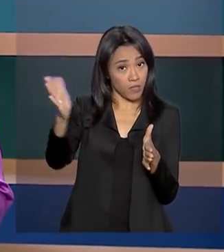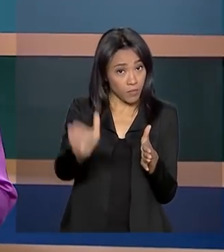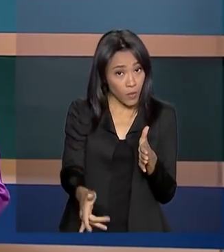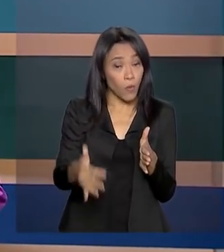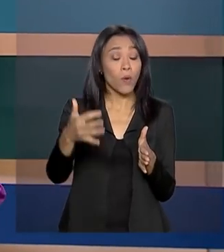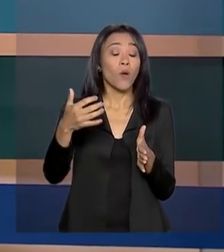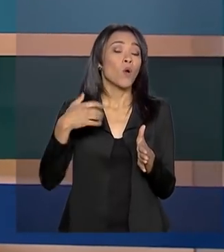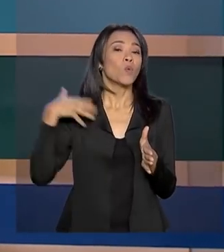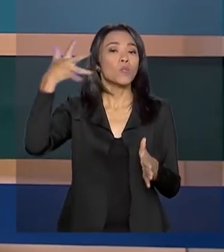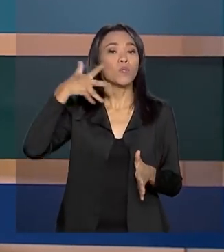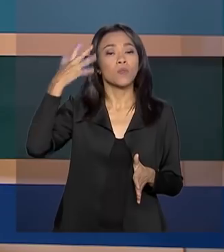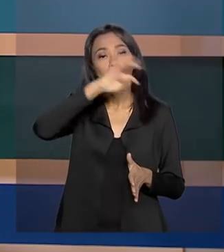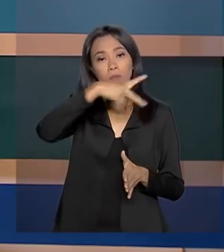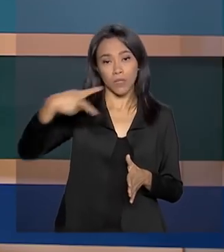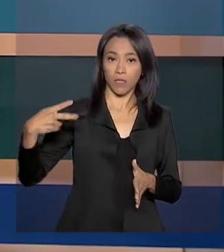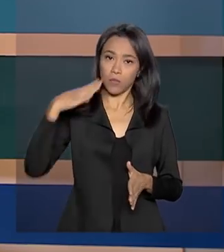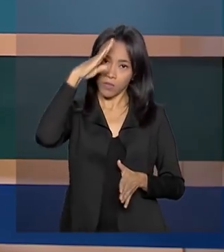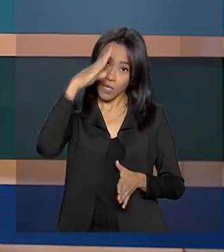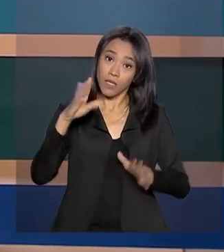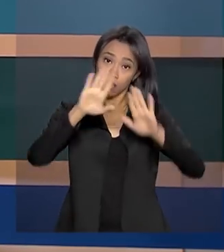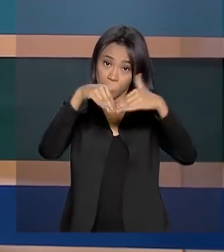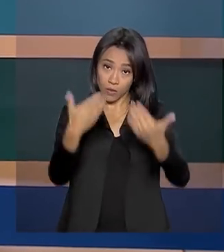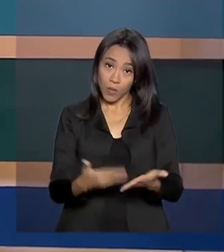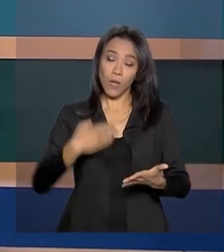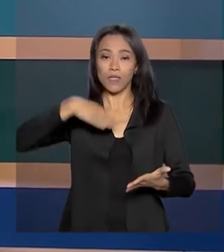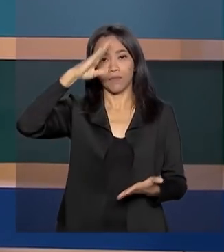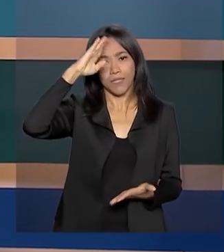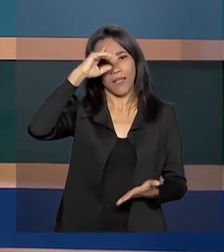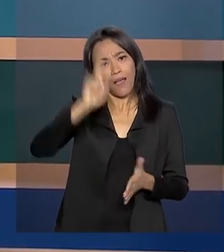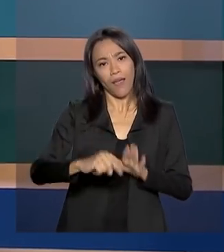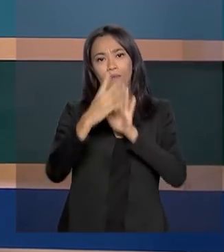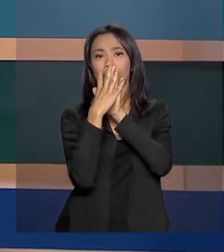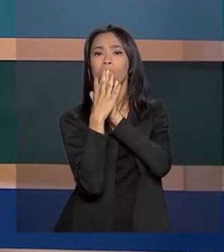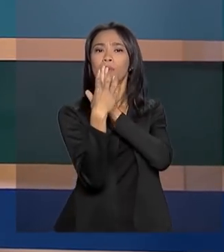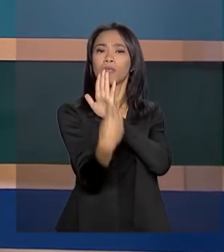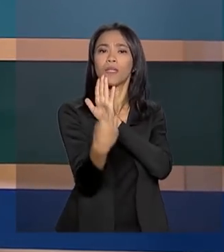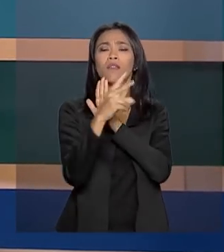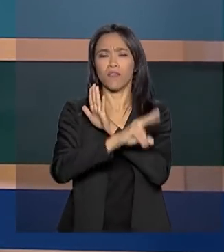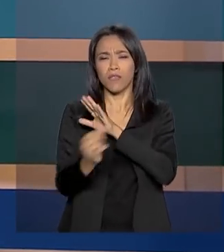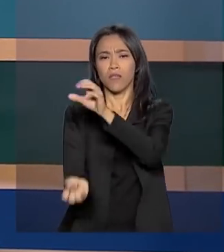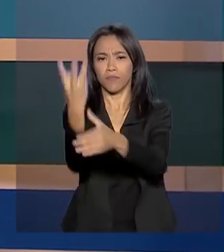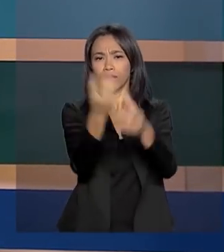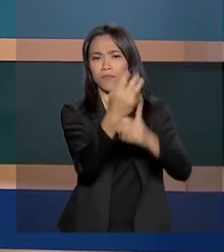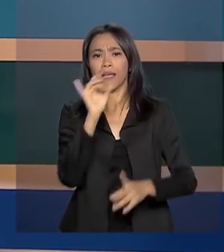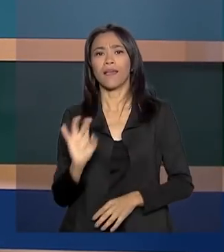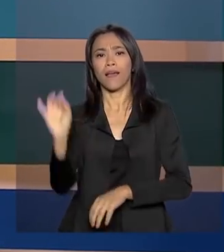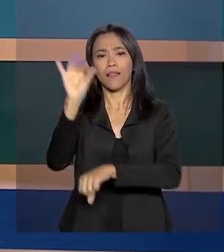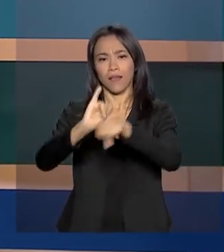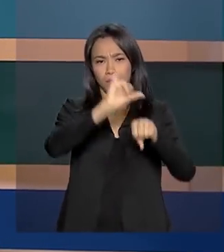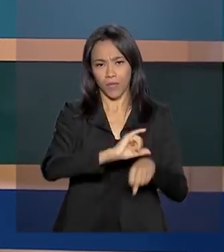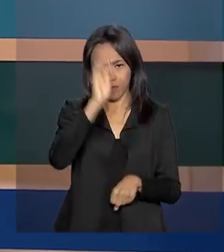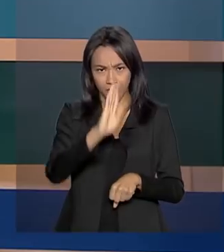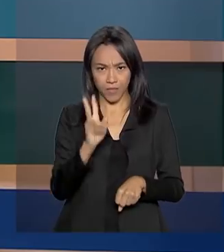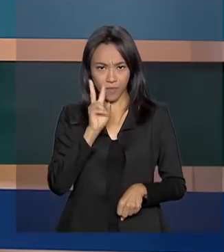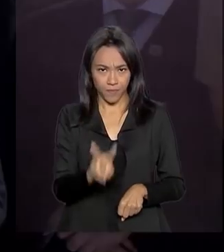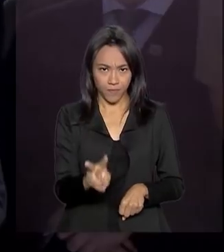discurso, o presidente Bolsonaro disse que os colégios militares são um exemplo e serão implantados em cada capital do país. Dá uma olhada.